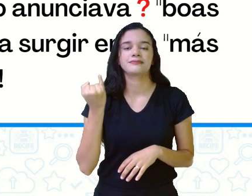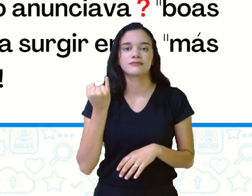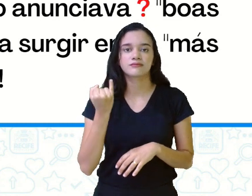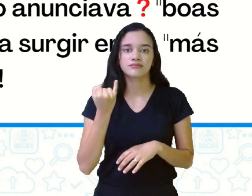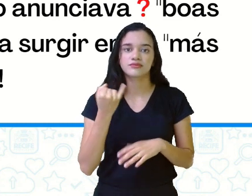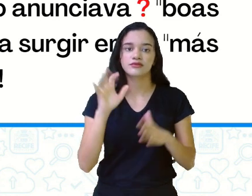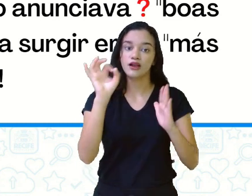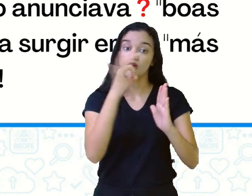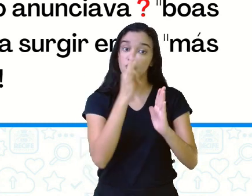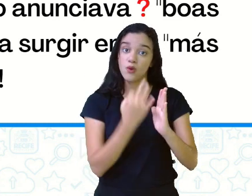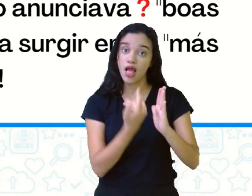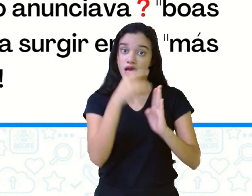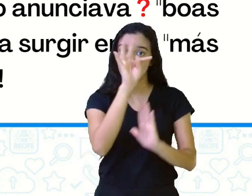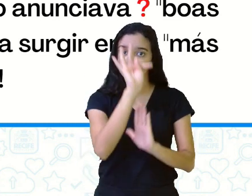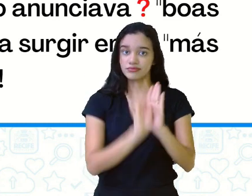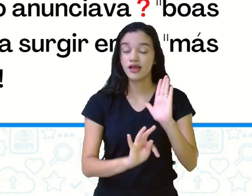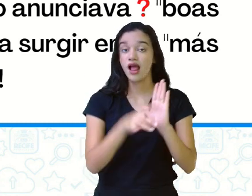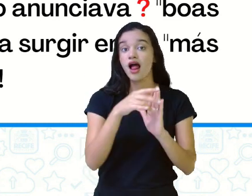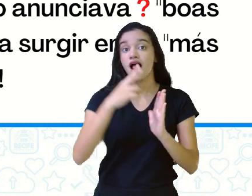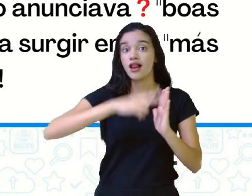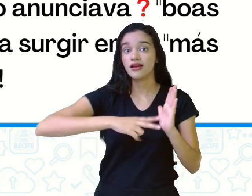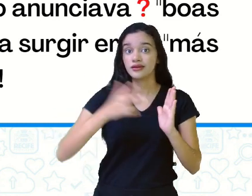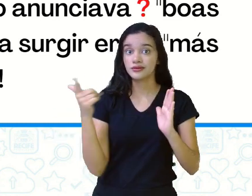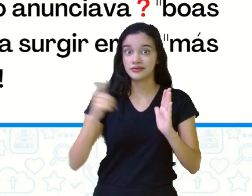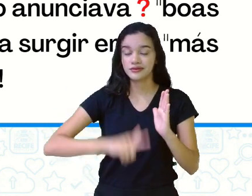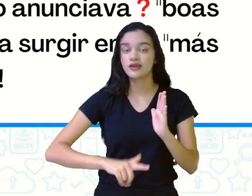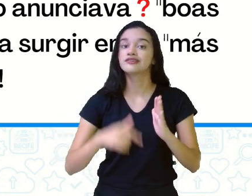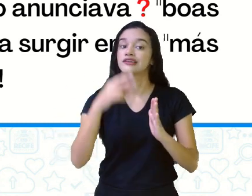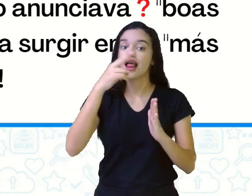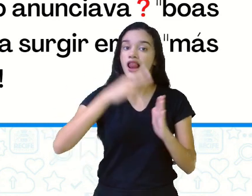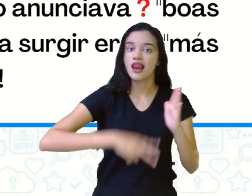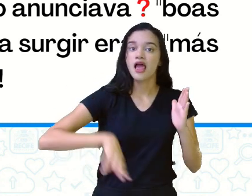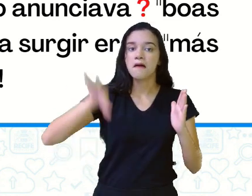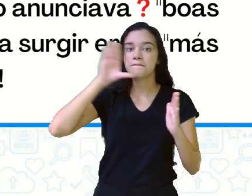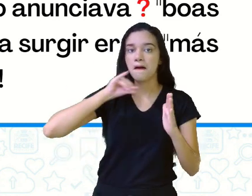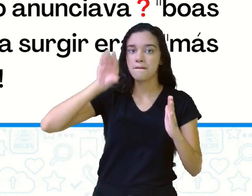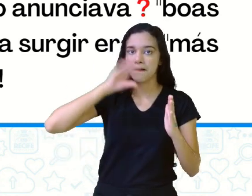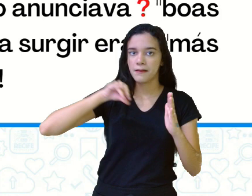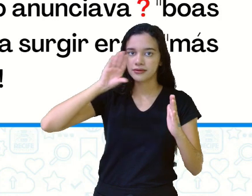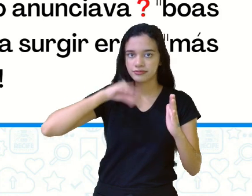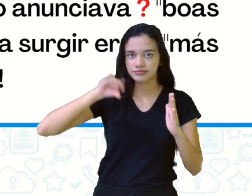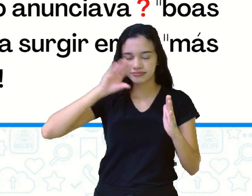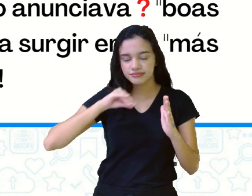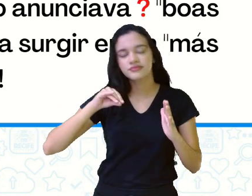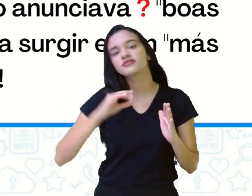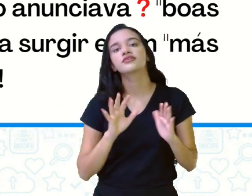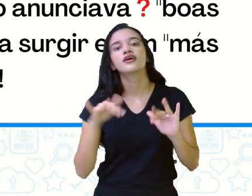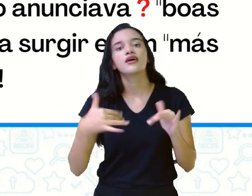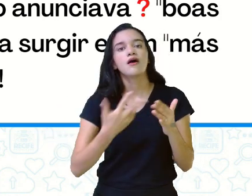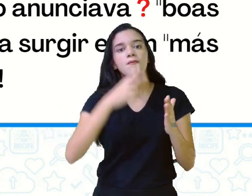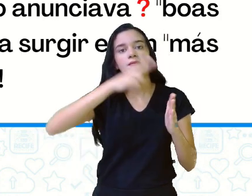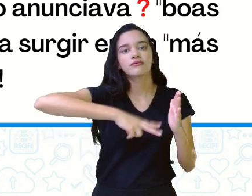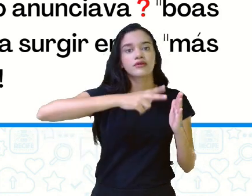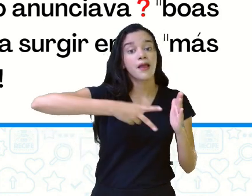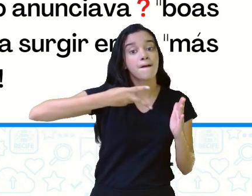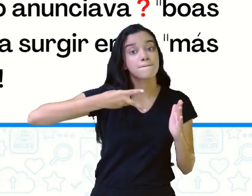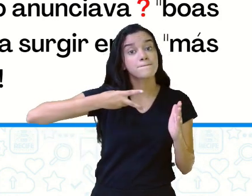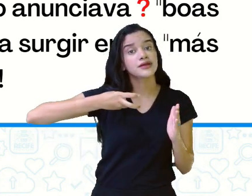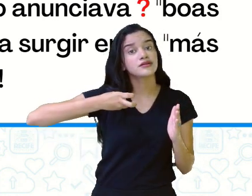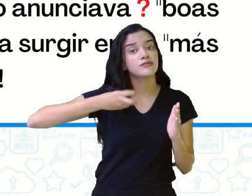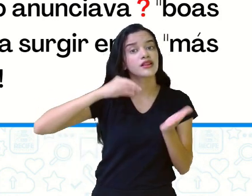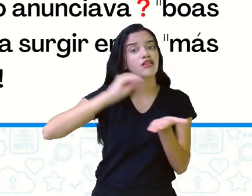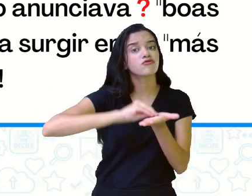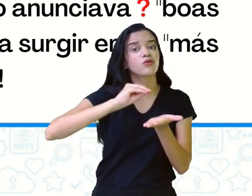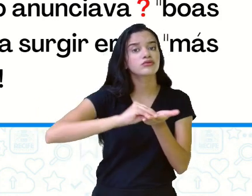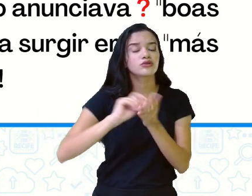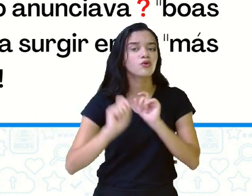do seu texto. releitura é a correção. Você lê em voz alta para você se ouvir e ver o que está